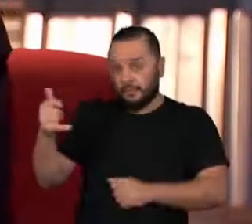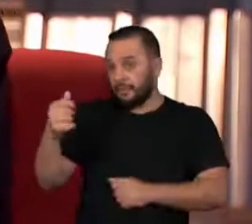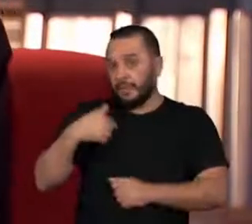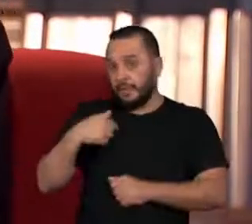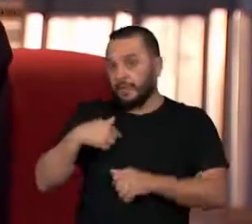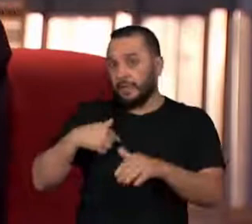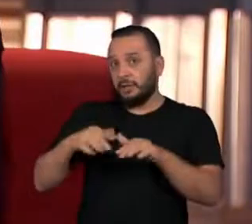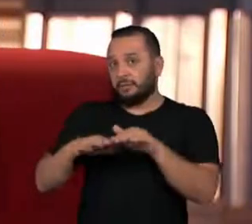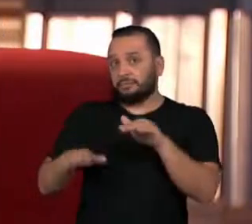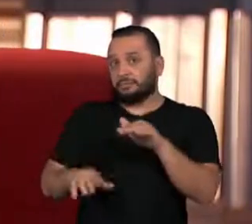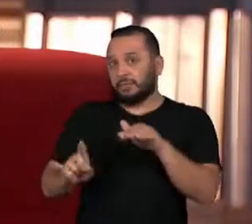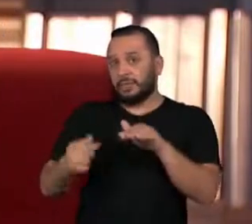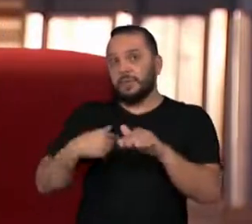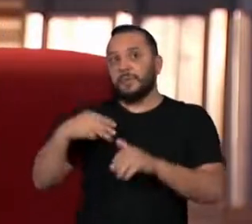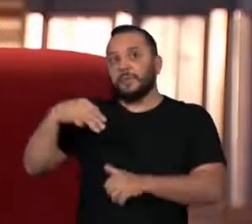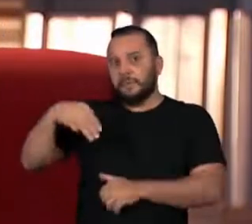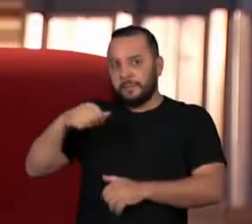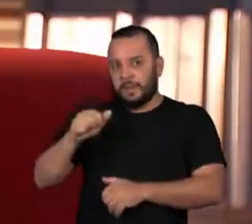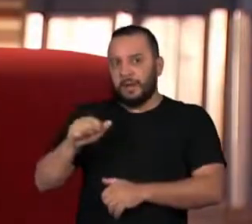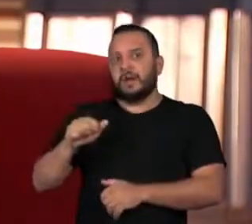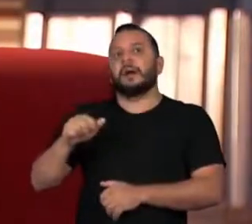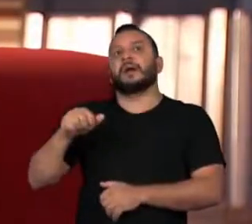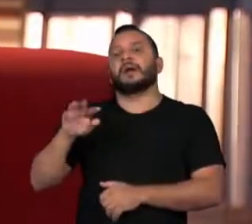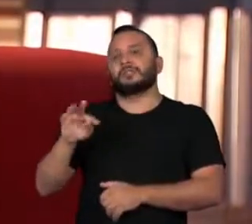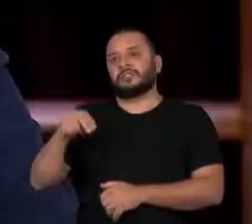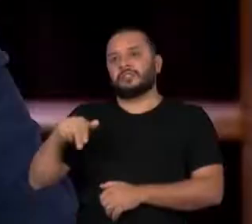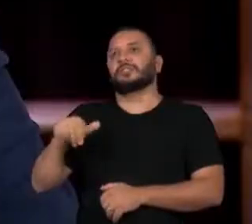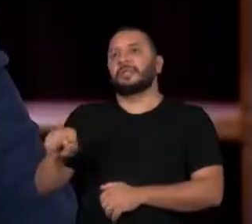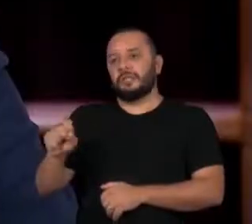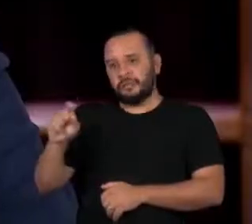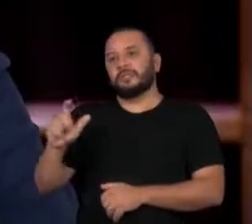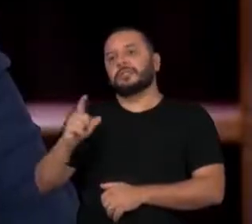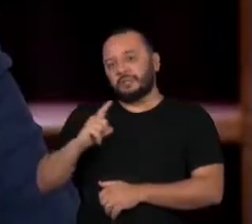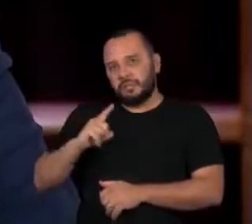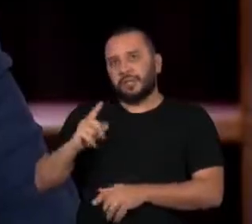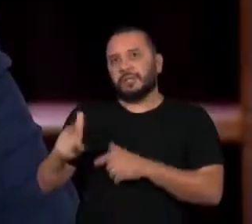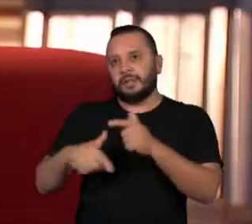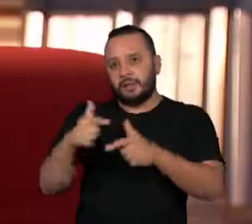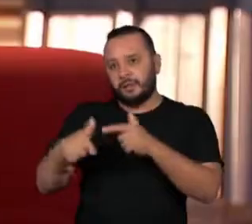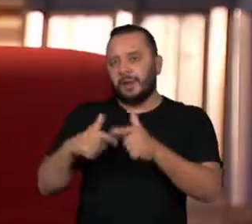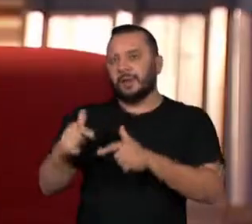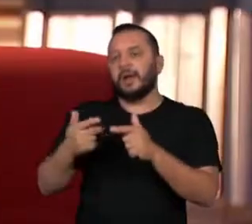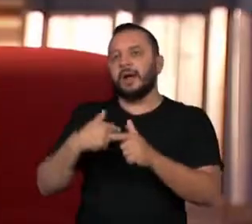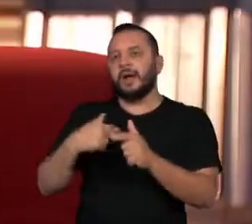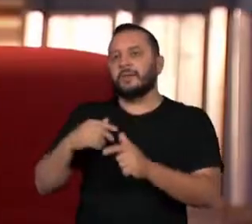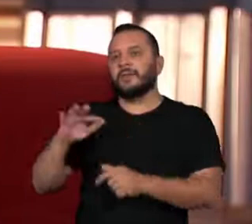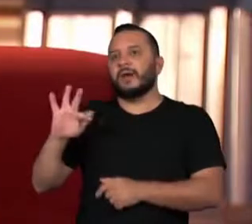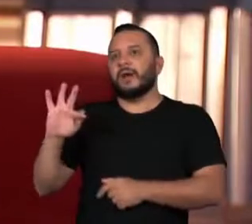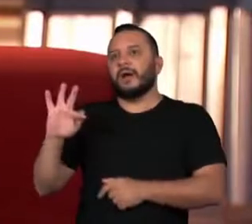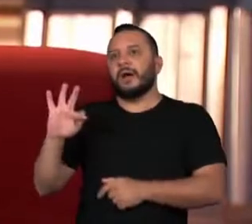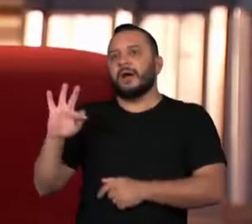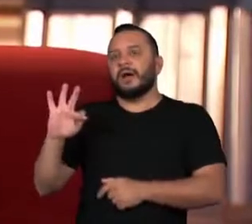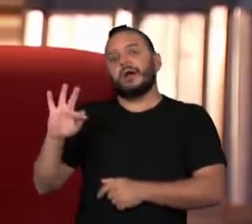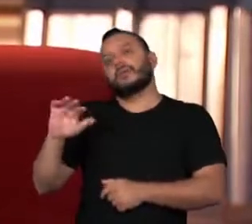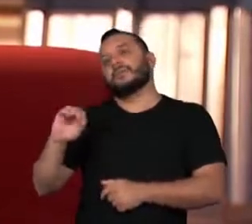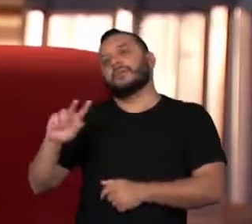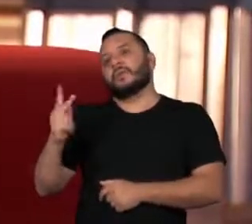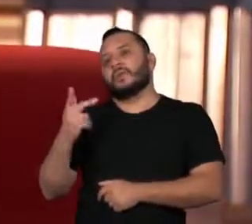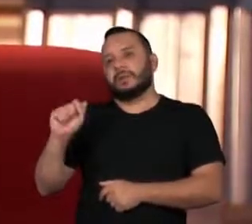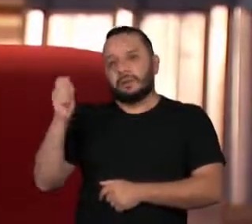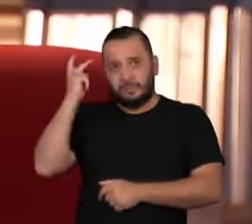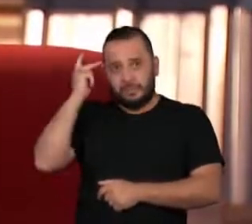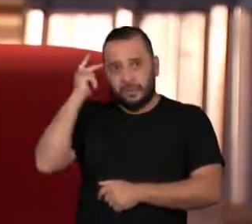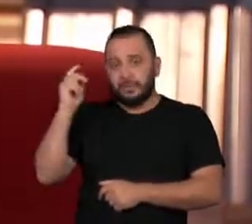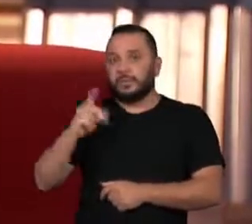Martina Suzuka tinha feito uma matéria na Folha, dizendo que em cima da mesa de David Barney, tinha